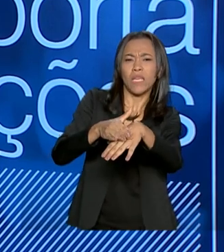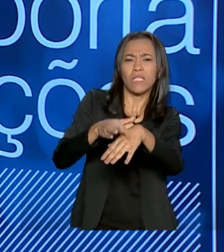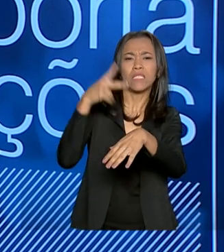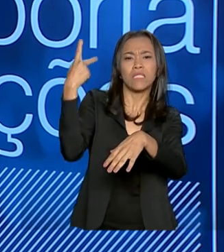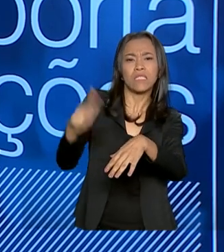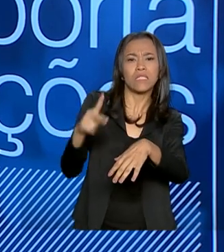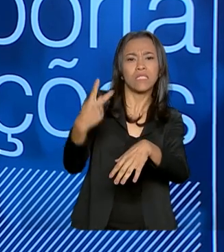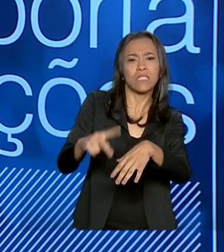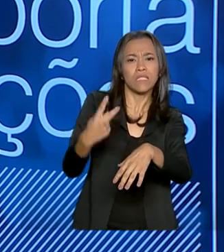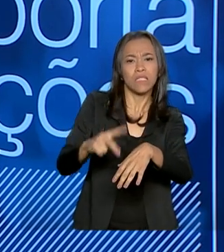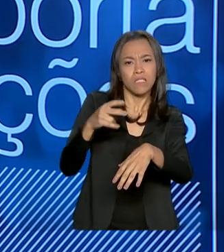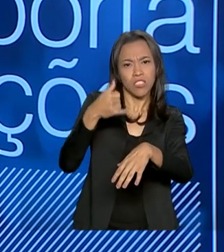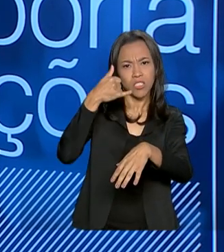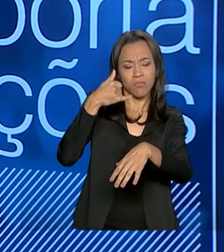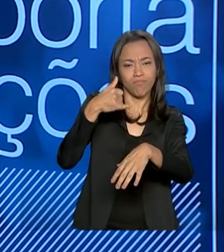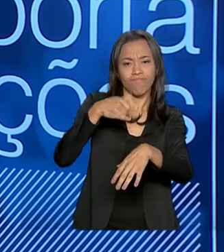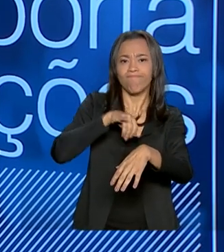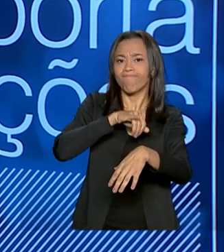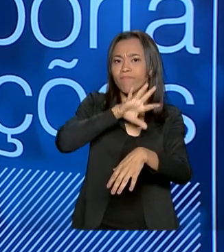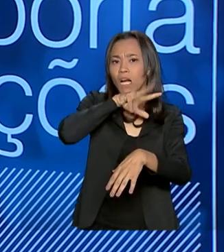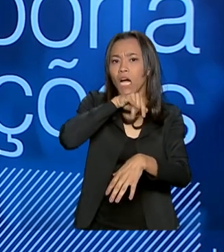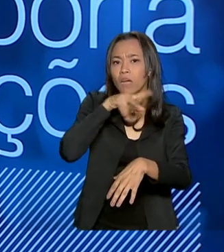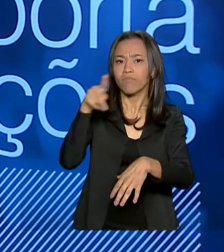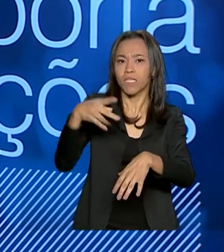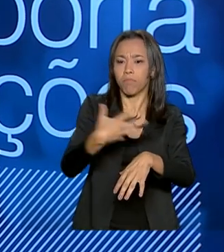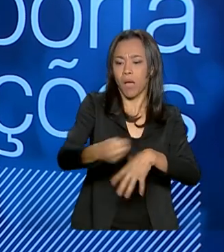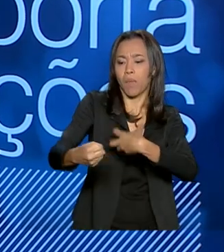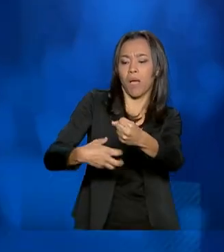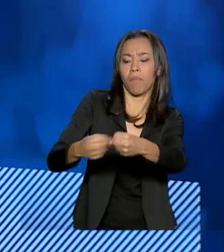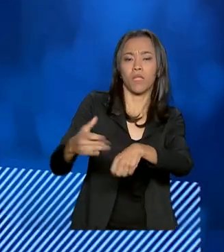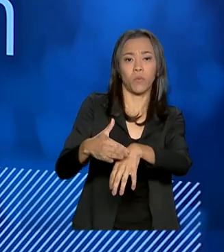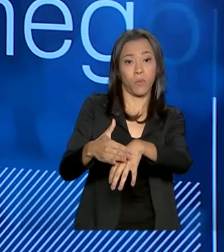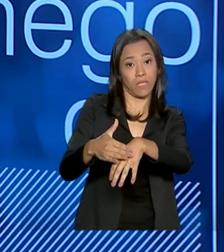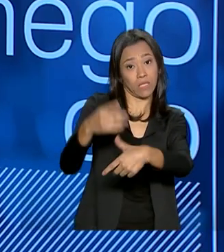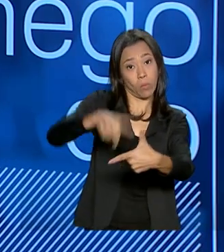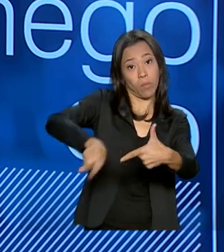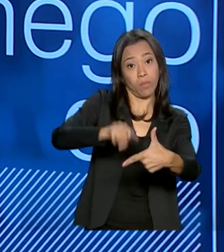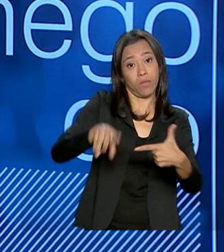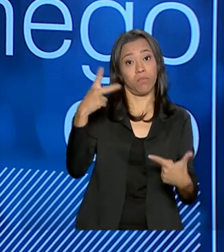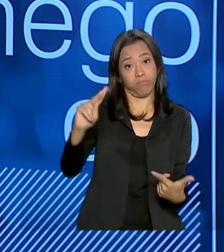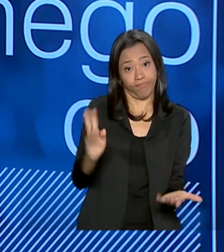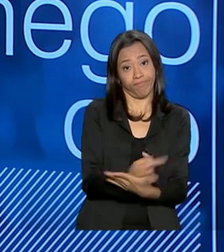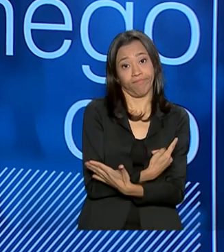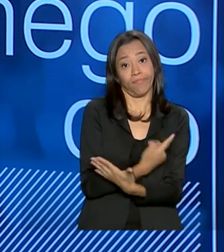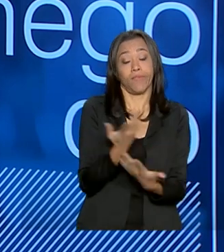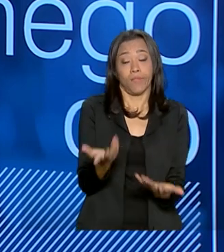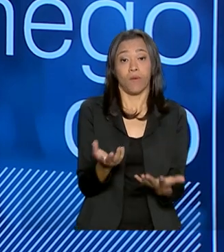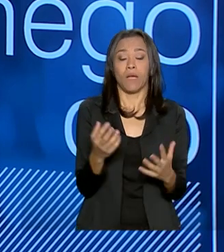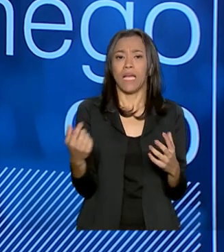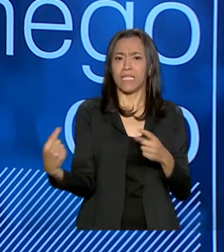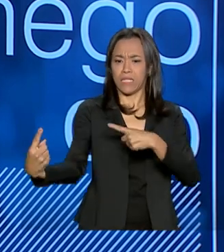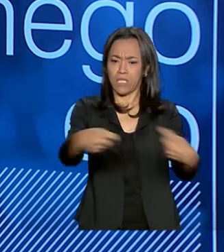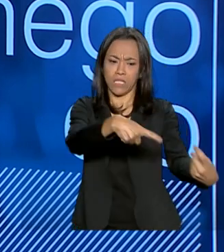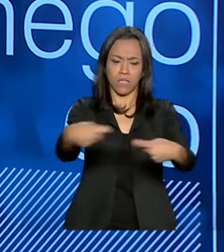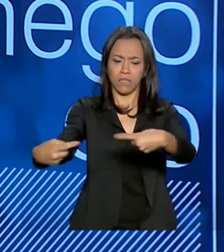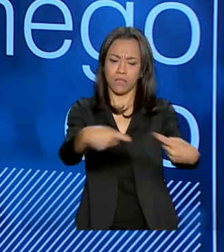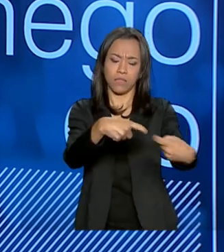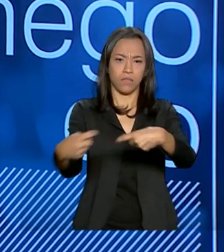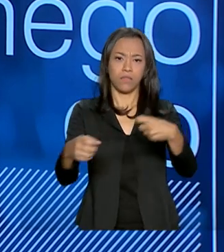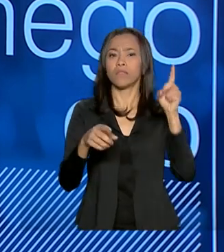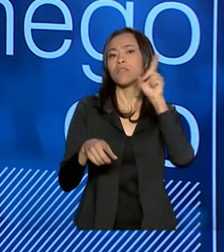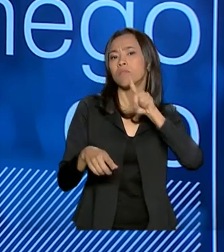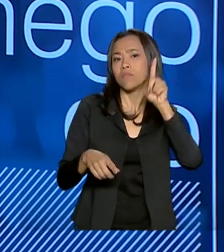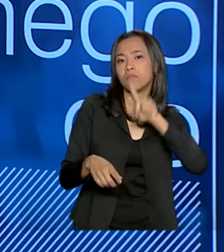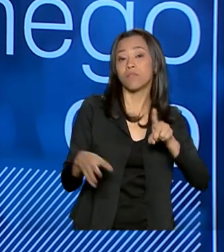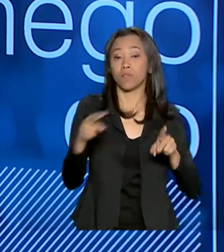se perdendo. O que pode acontecer nessa disputa Estados Unidos e China é que